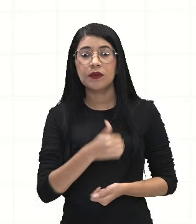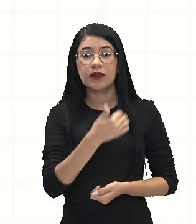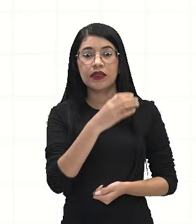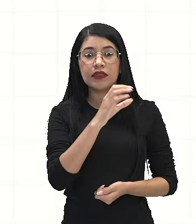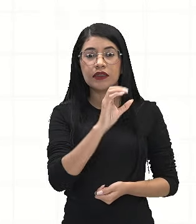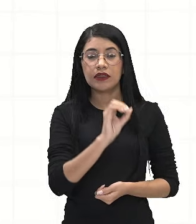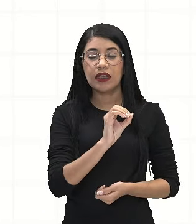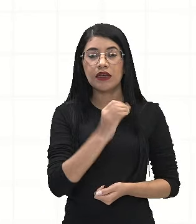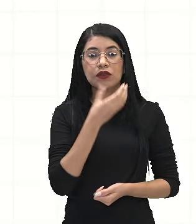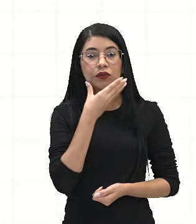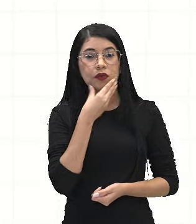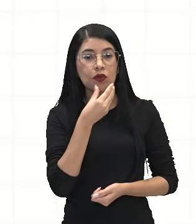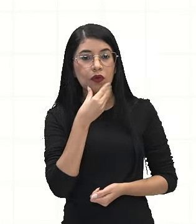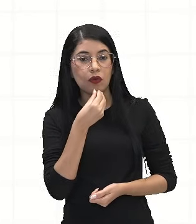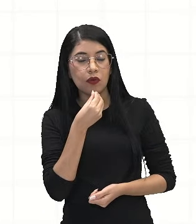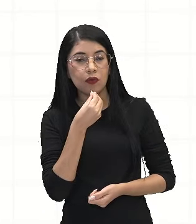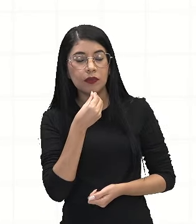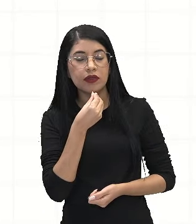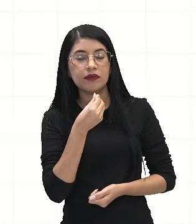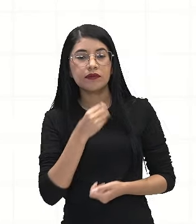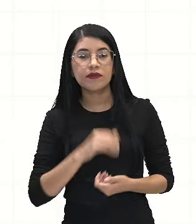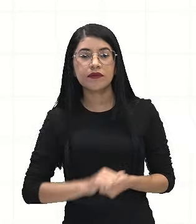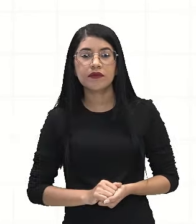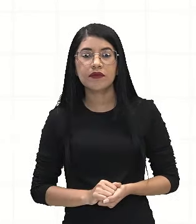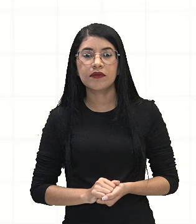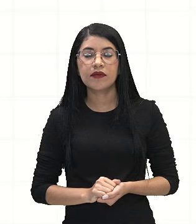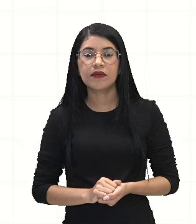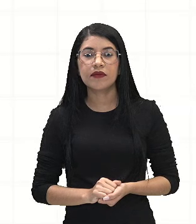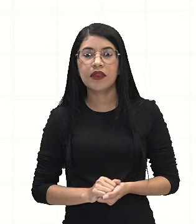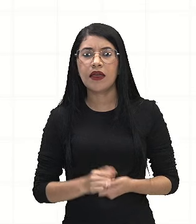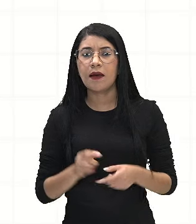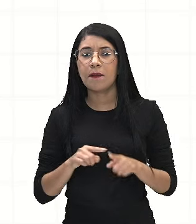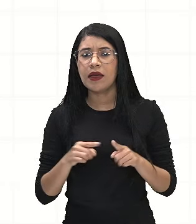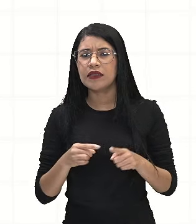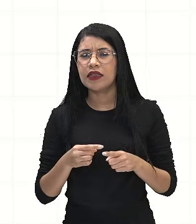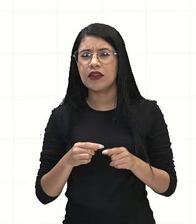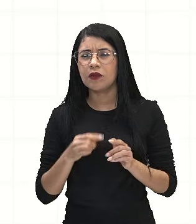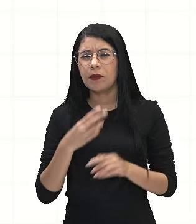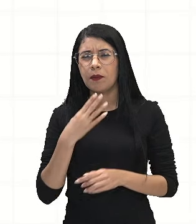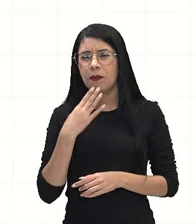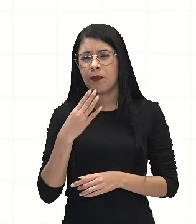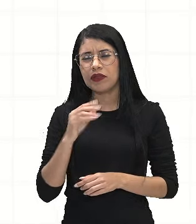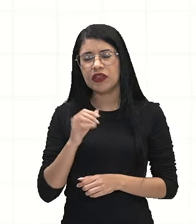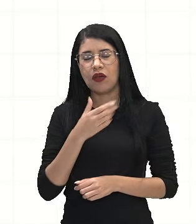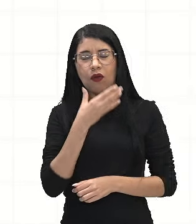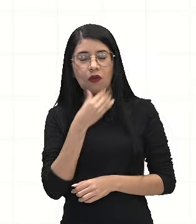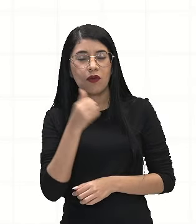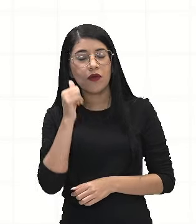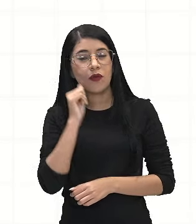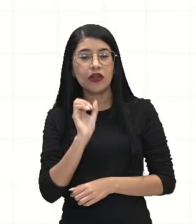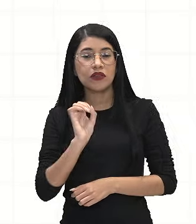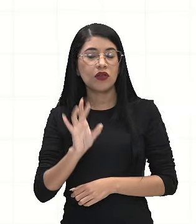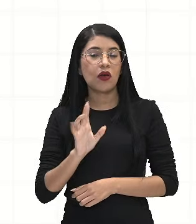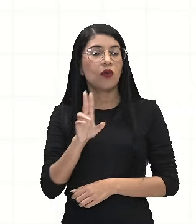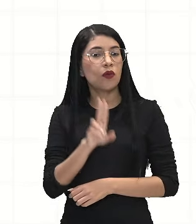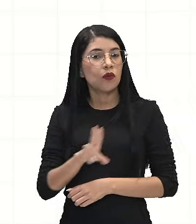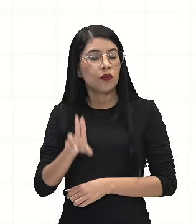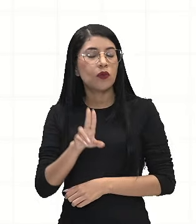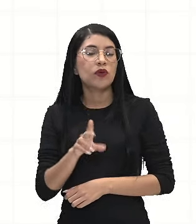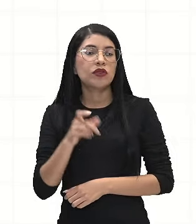10 homens, mas não importa. Ele não disse se quer homem ou mulher. Ele só quer que seja usuário do perfume B.